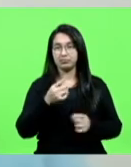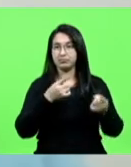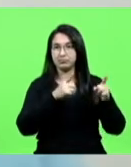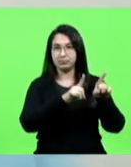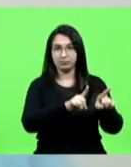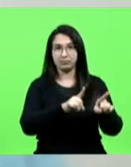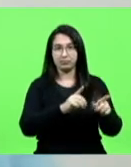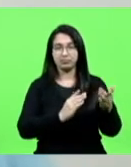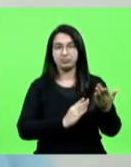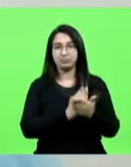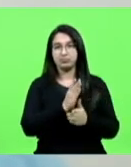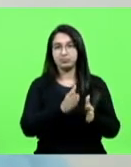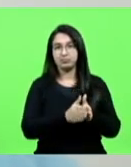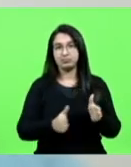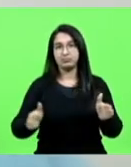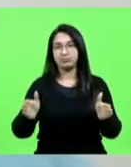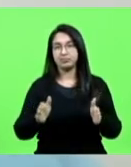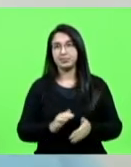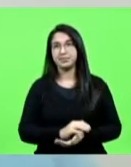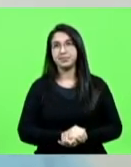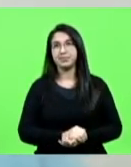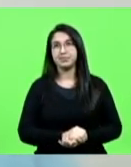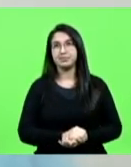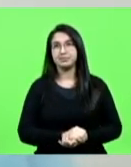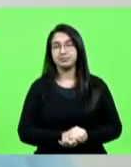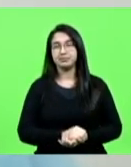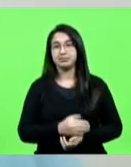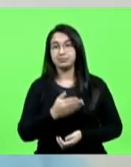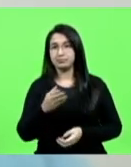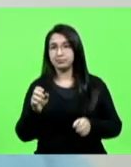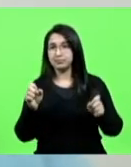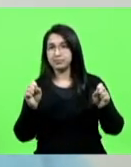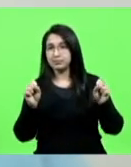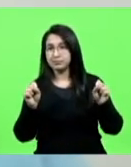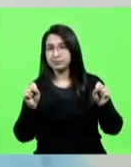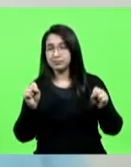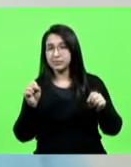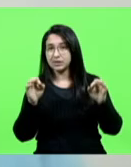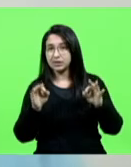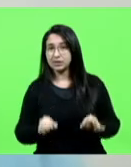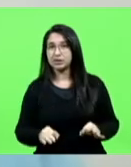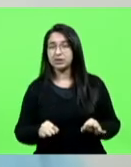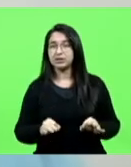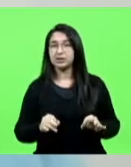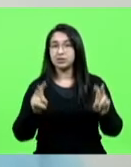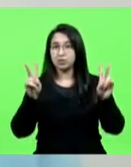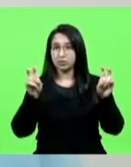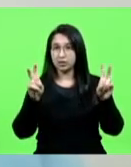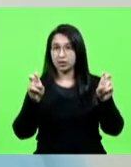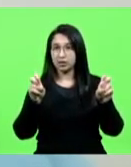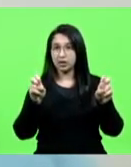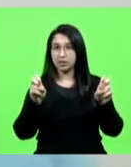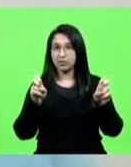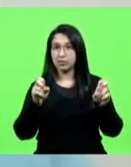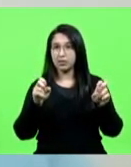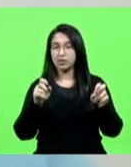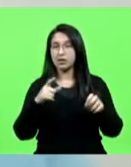aprovado por maioria. É isso, colegas deputados. Tudo bem? Tem mais alguma